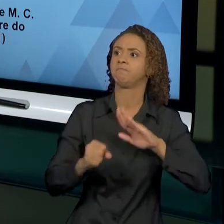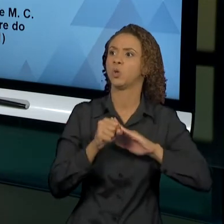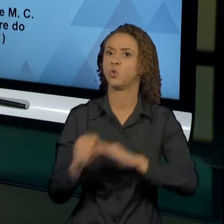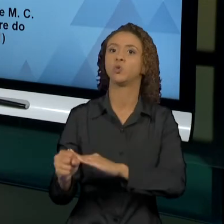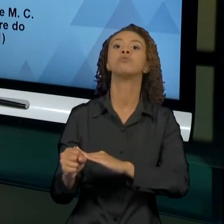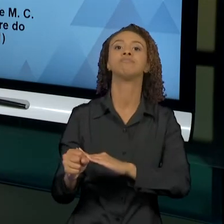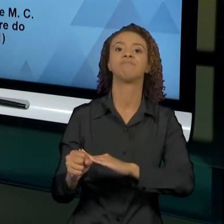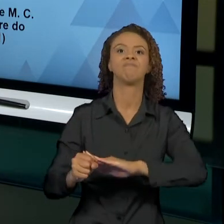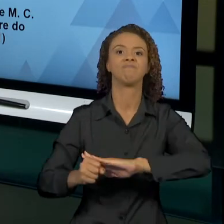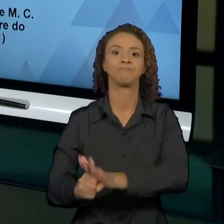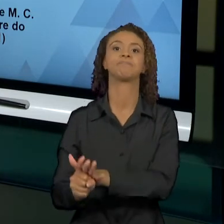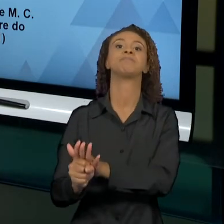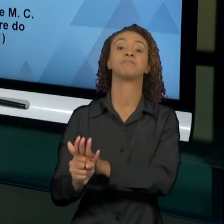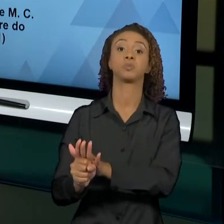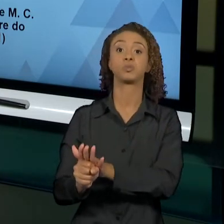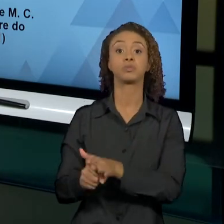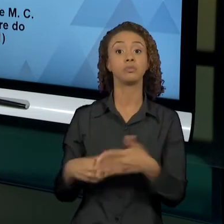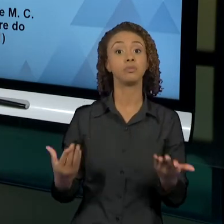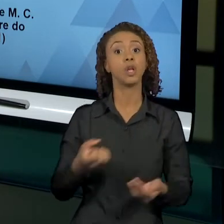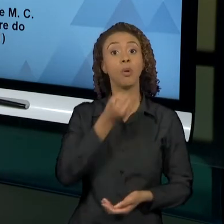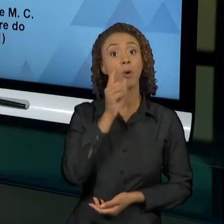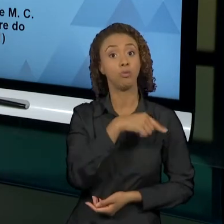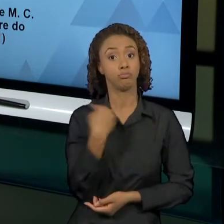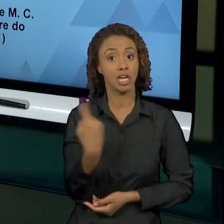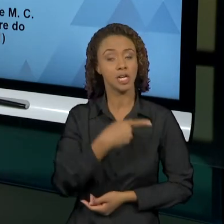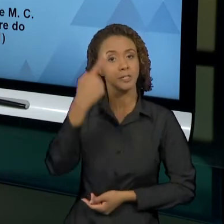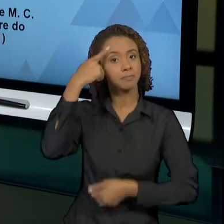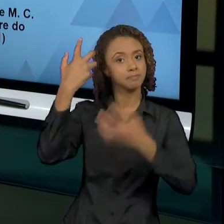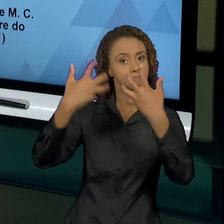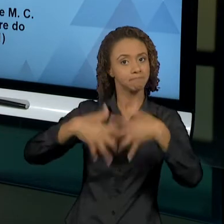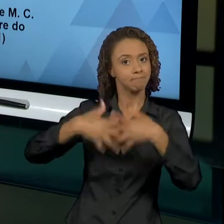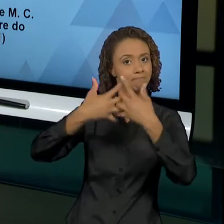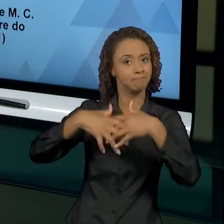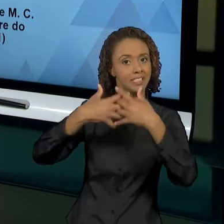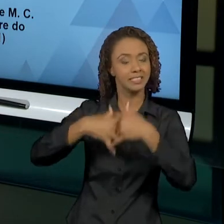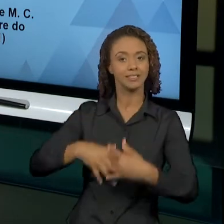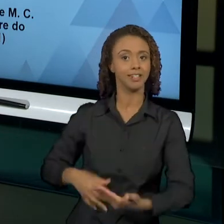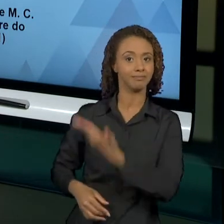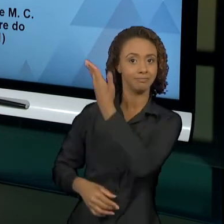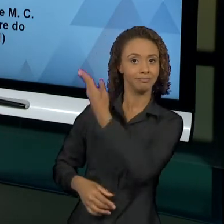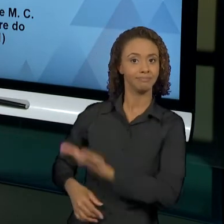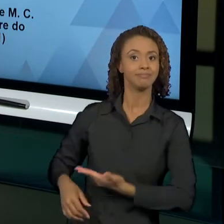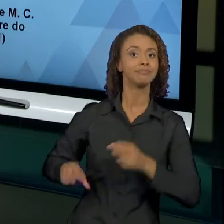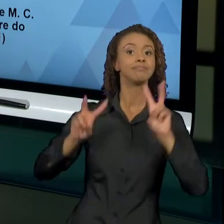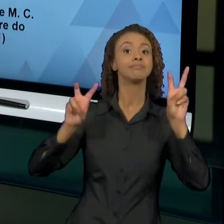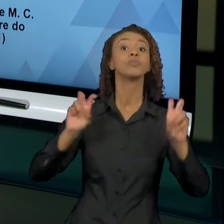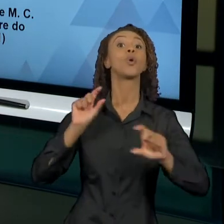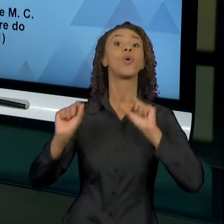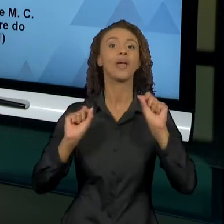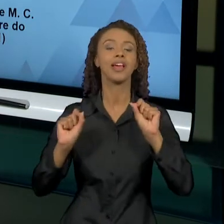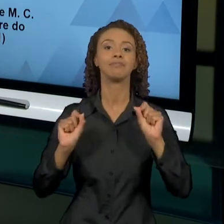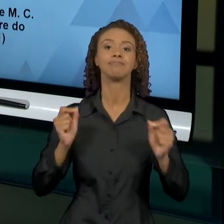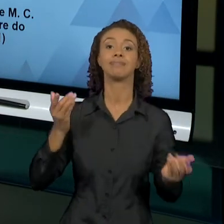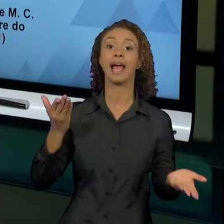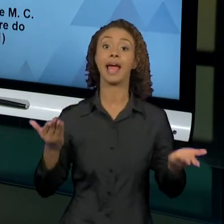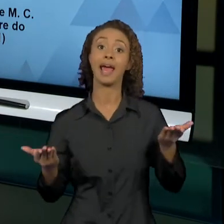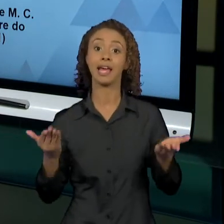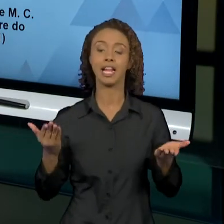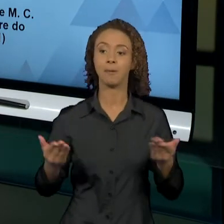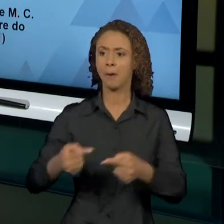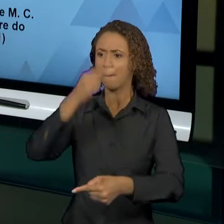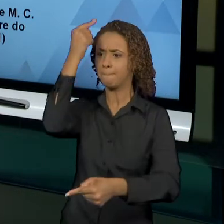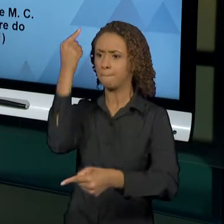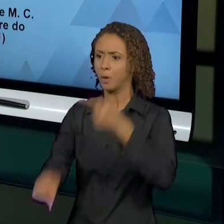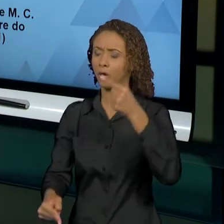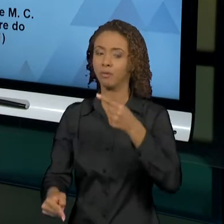grande problema para que a gente possa pensar com relação a essa abordagem é encontrar um equilíbrio entre a proibição